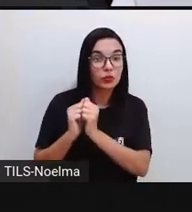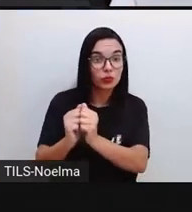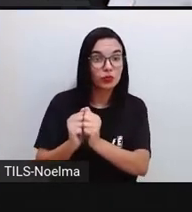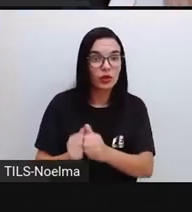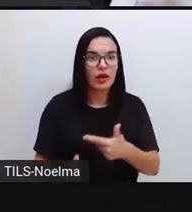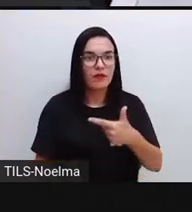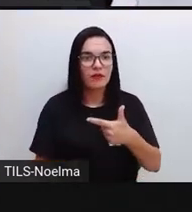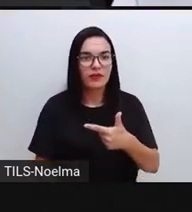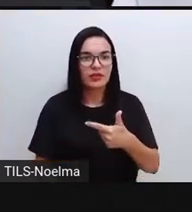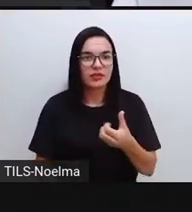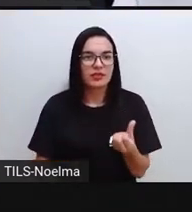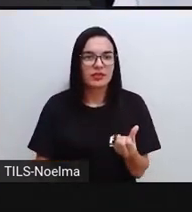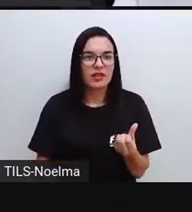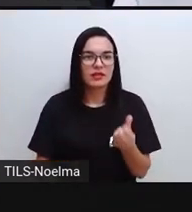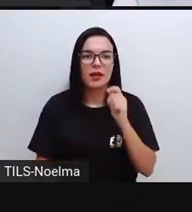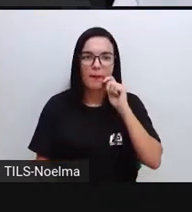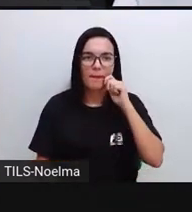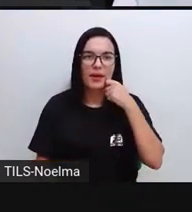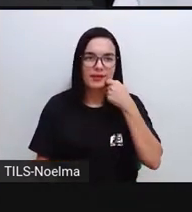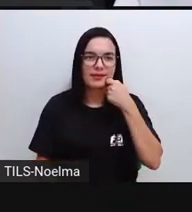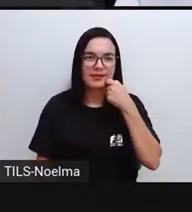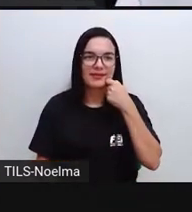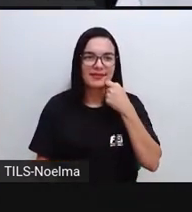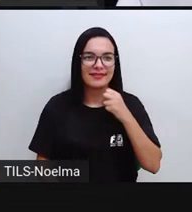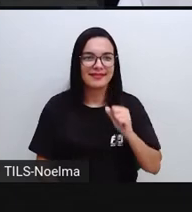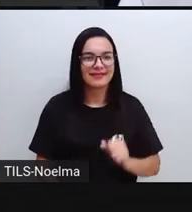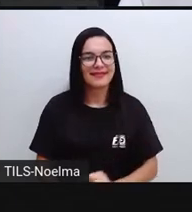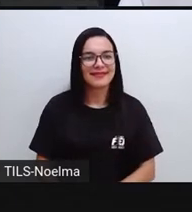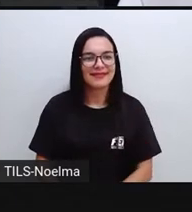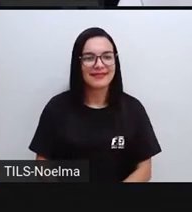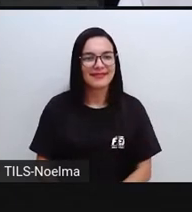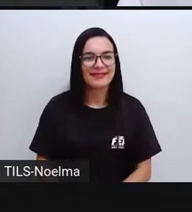aí 26 pães, tá bom?